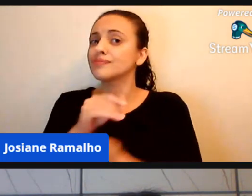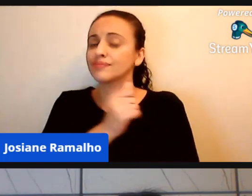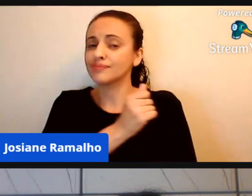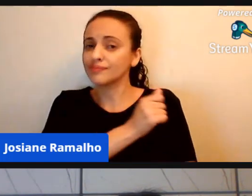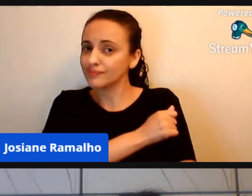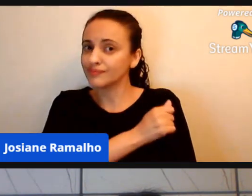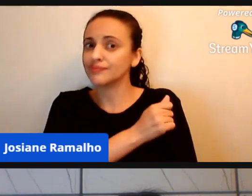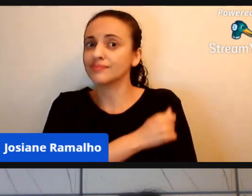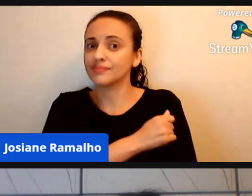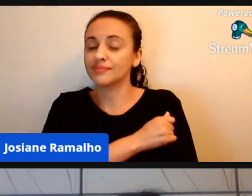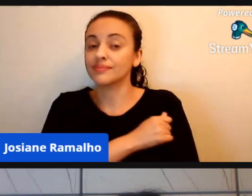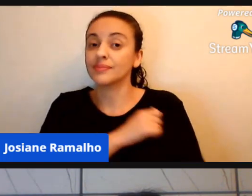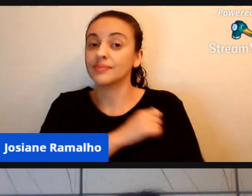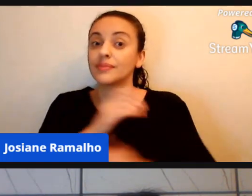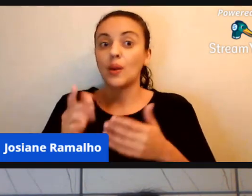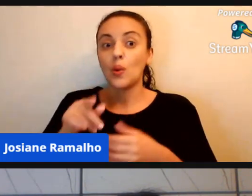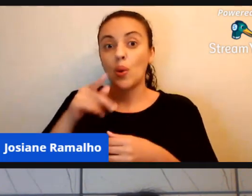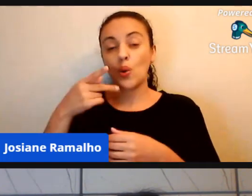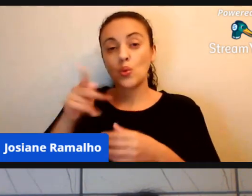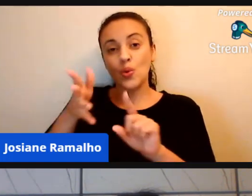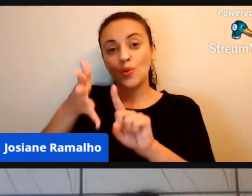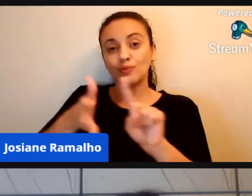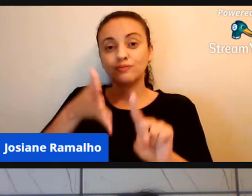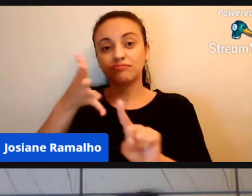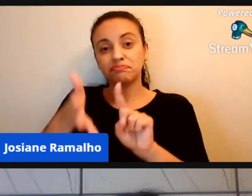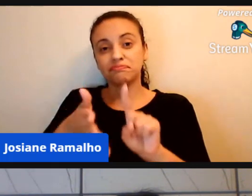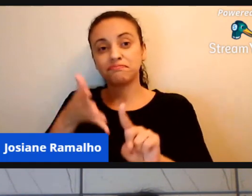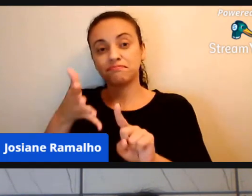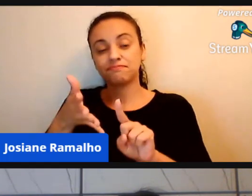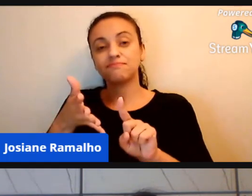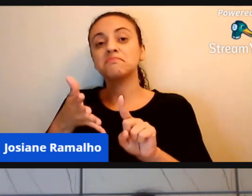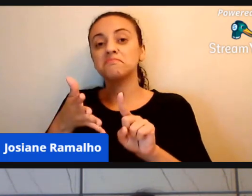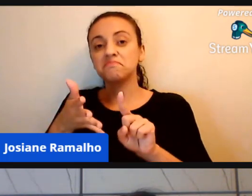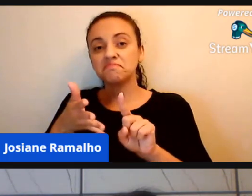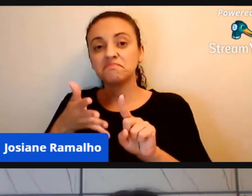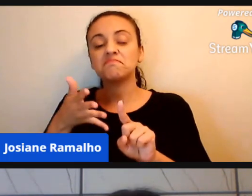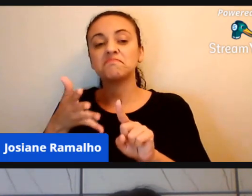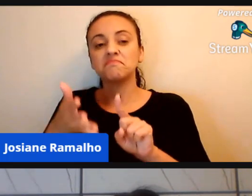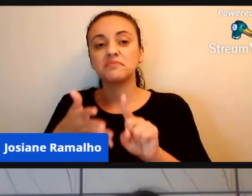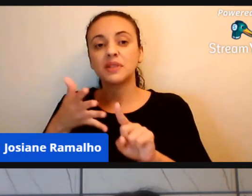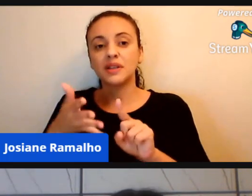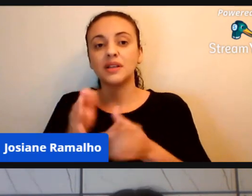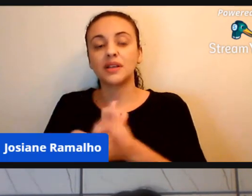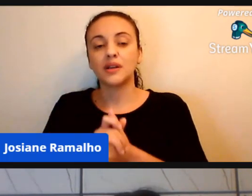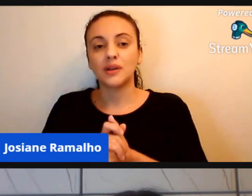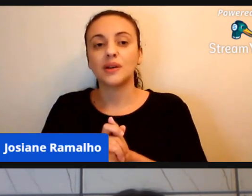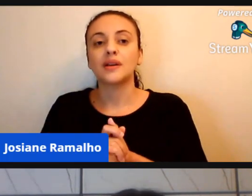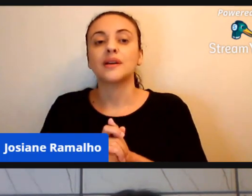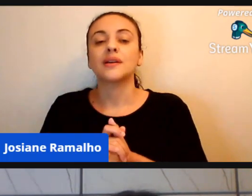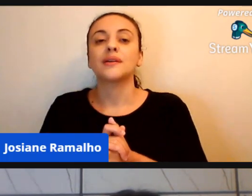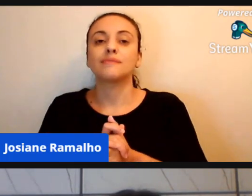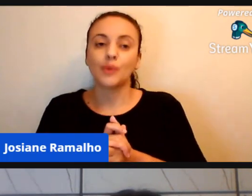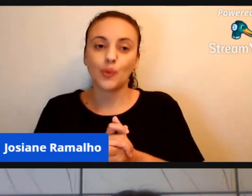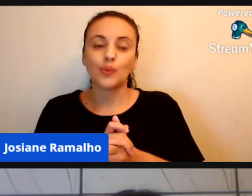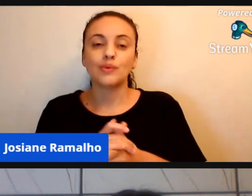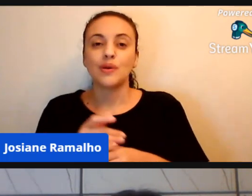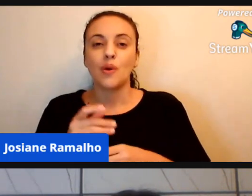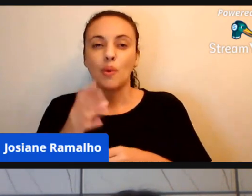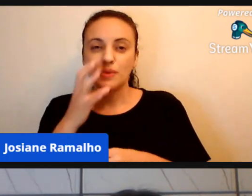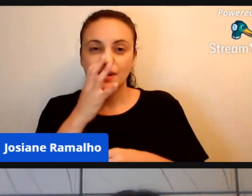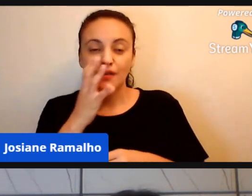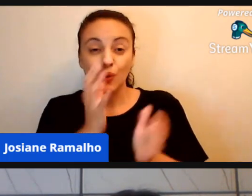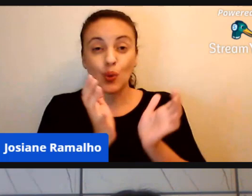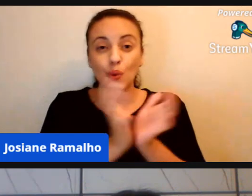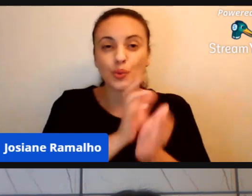alunos, então, assim, a fala do senhor sensível, a todo momento, ao teu grupo de professores, aos teus